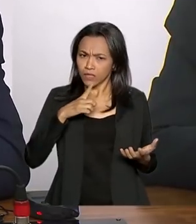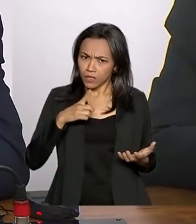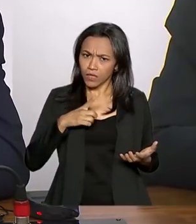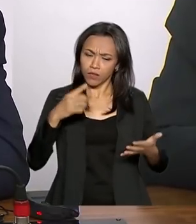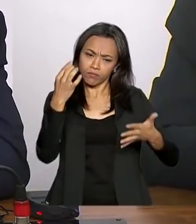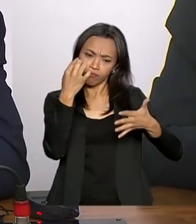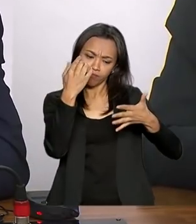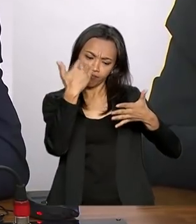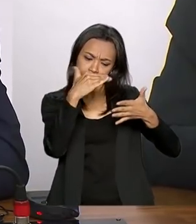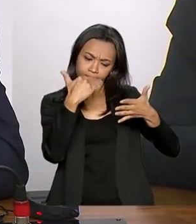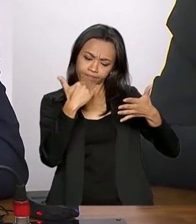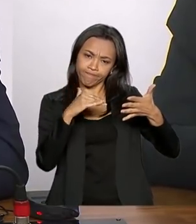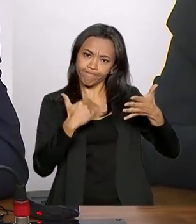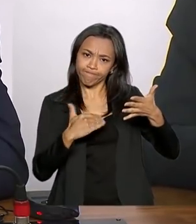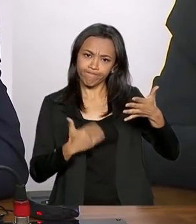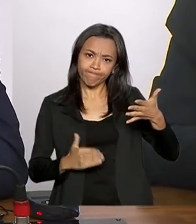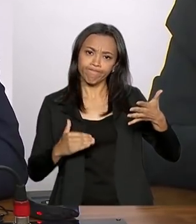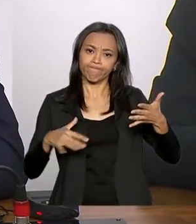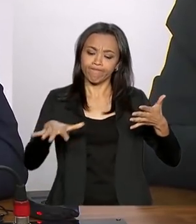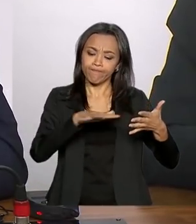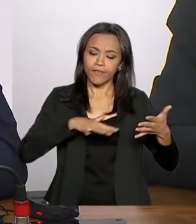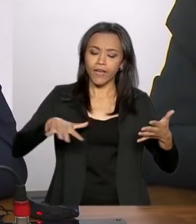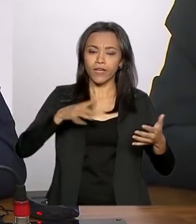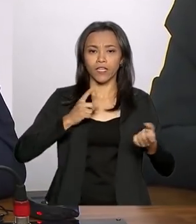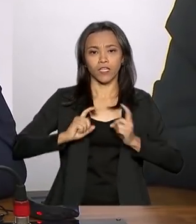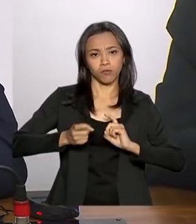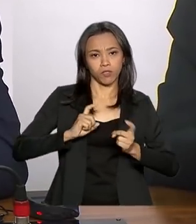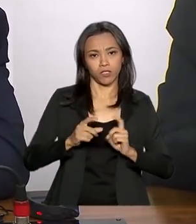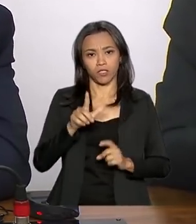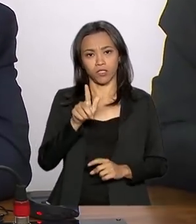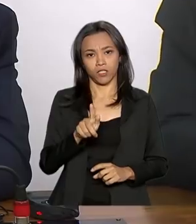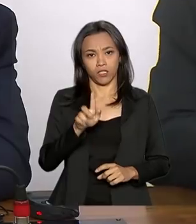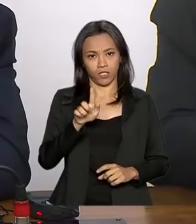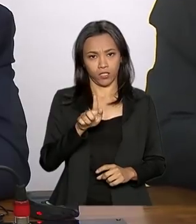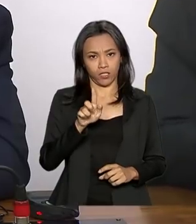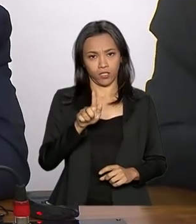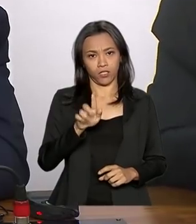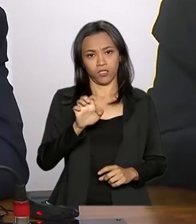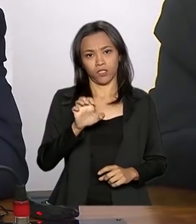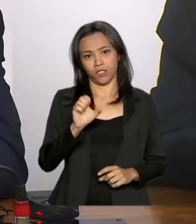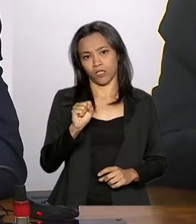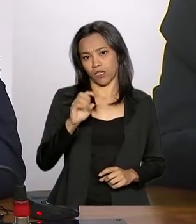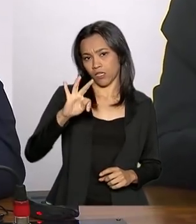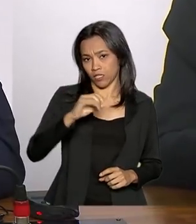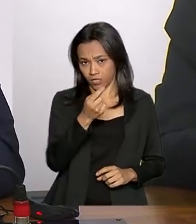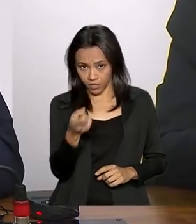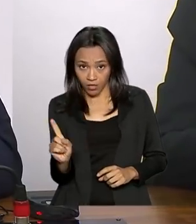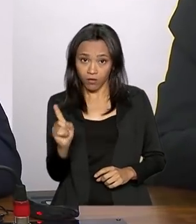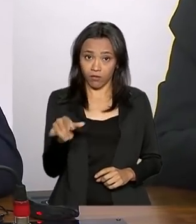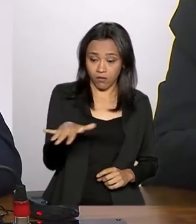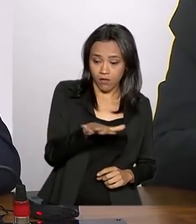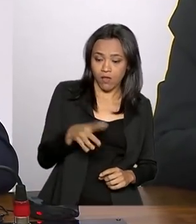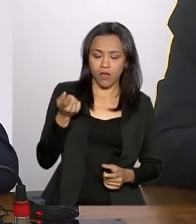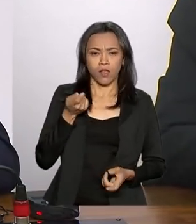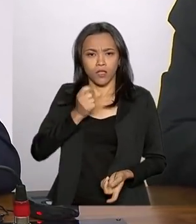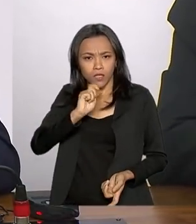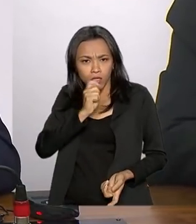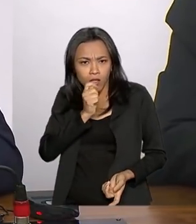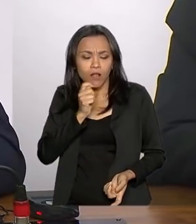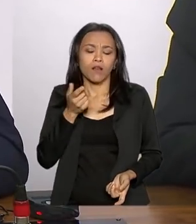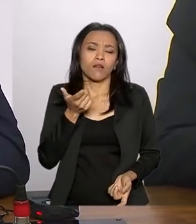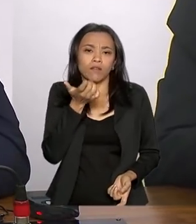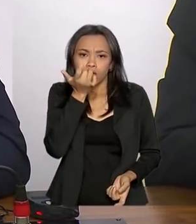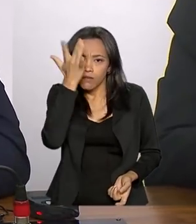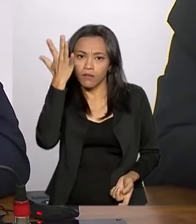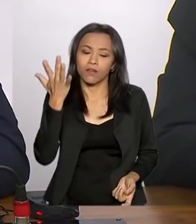pontuais relacionadas à gestão de ativos no âmbito do tráfico de drogas, para facilitar a venda de bens pela Senad e